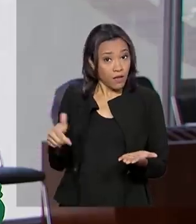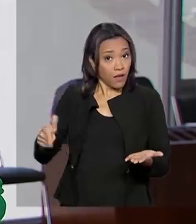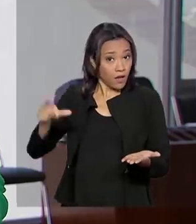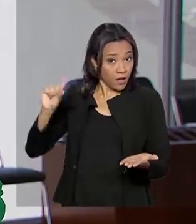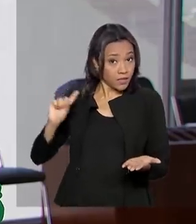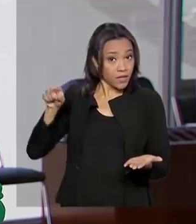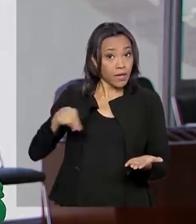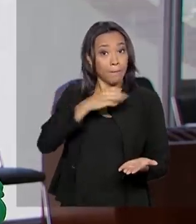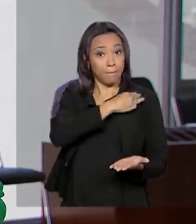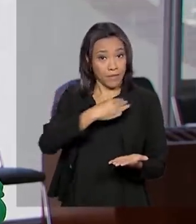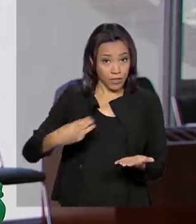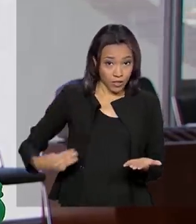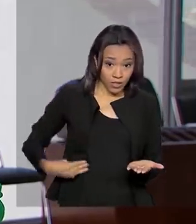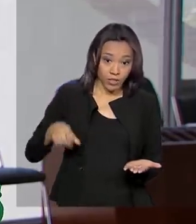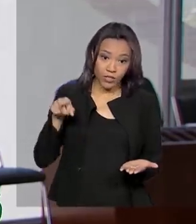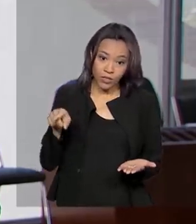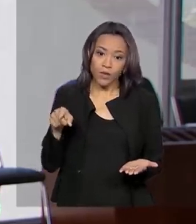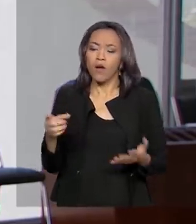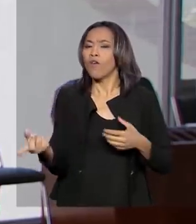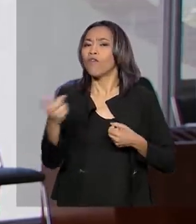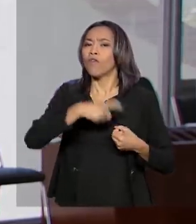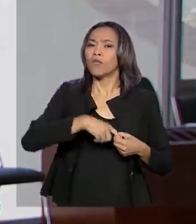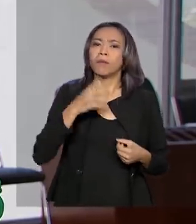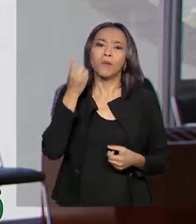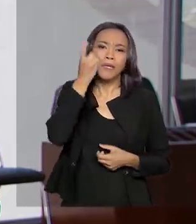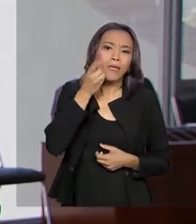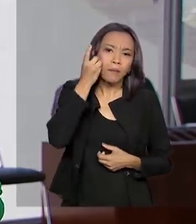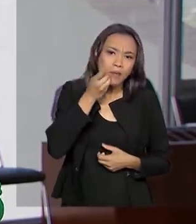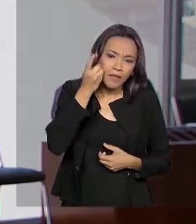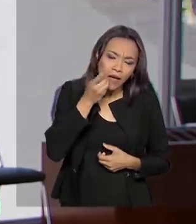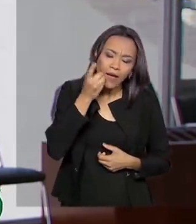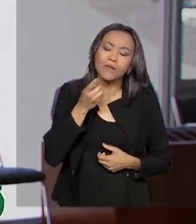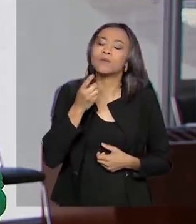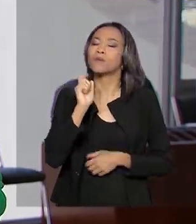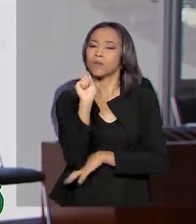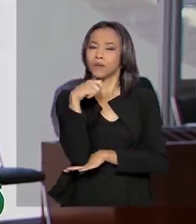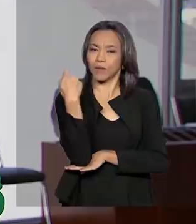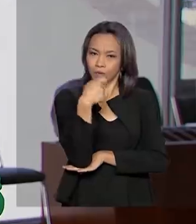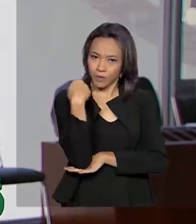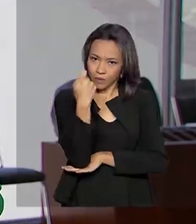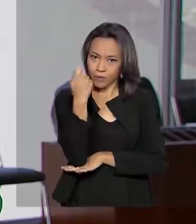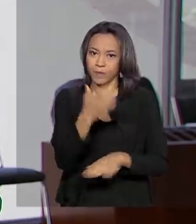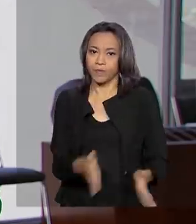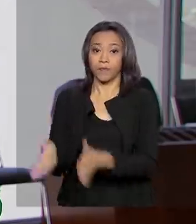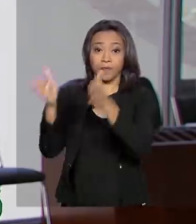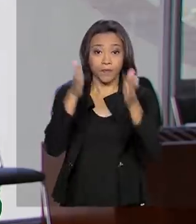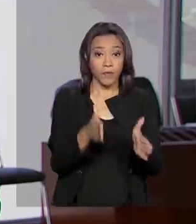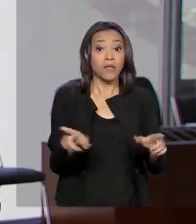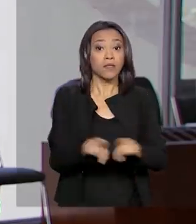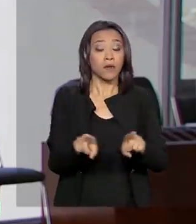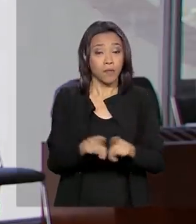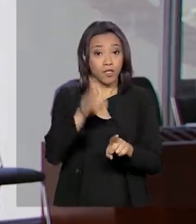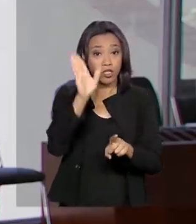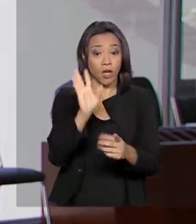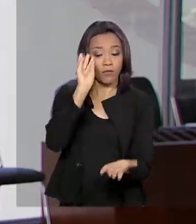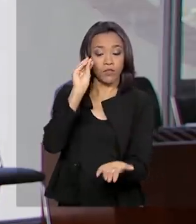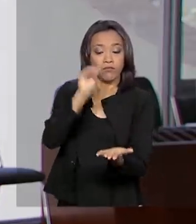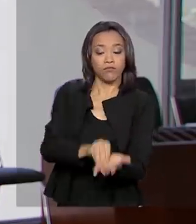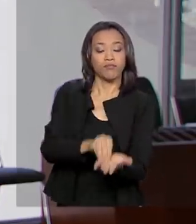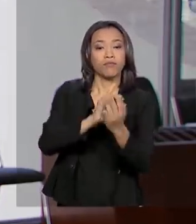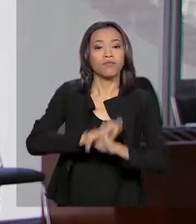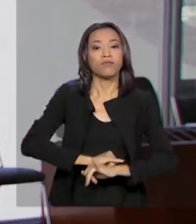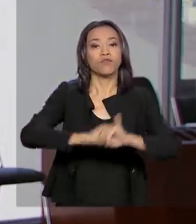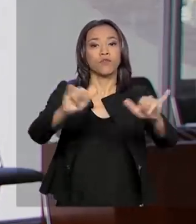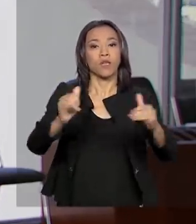da Cidadania, volta a ser deputado pelo MDB do Rio Grande do Sul. Também foi publicada no Diário Oficial da União